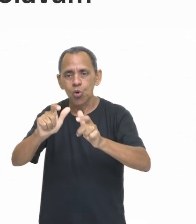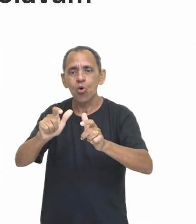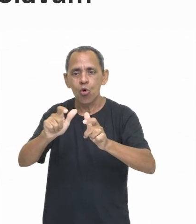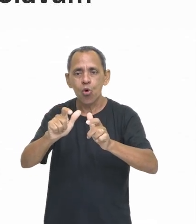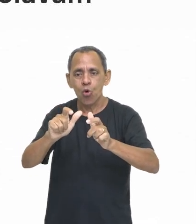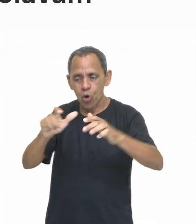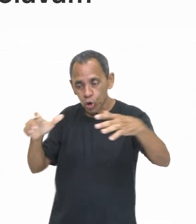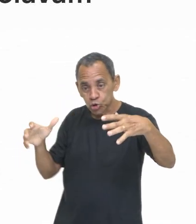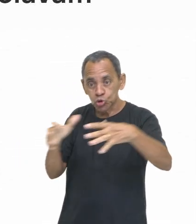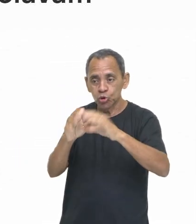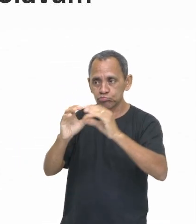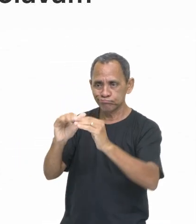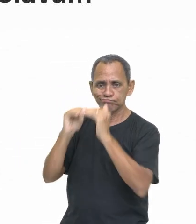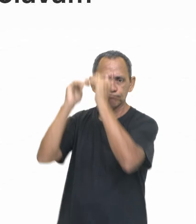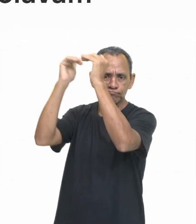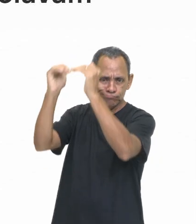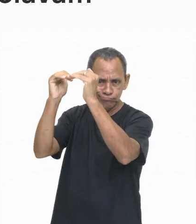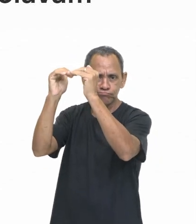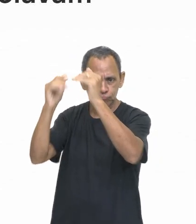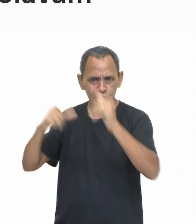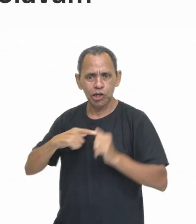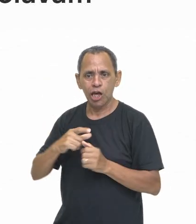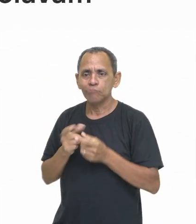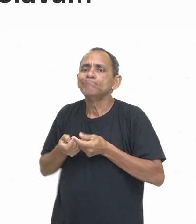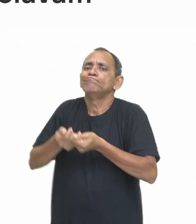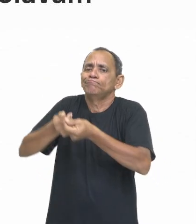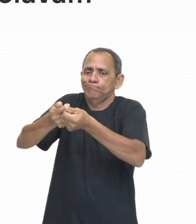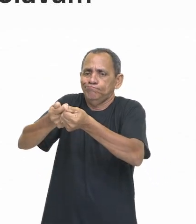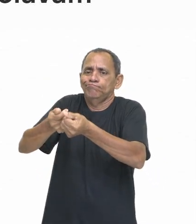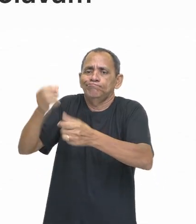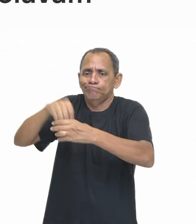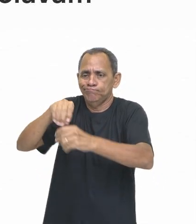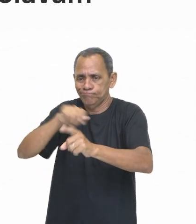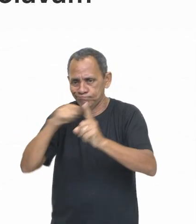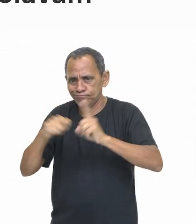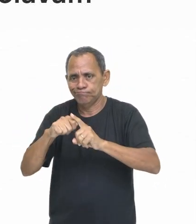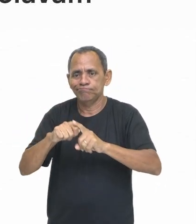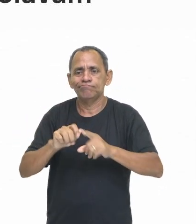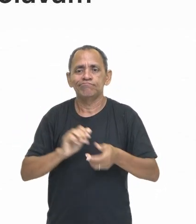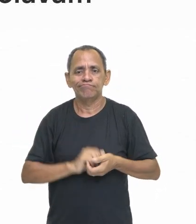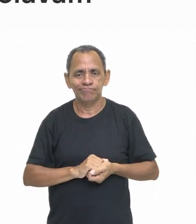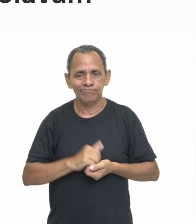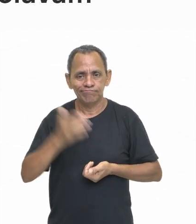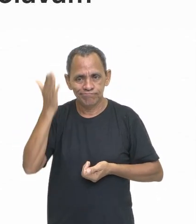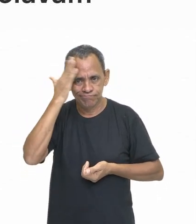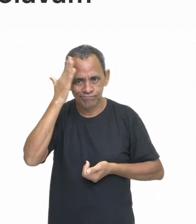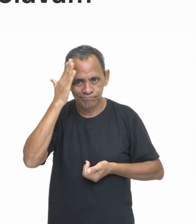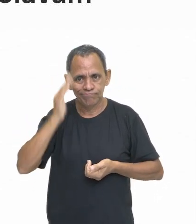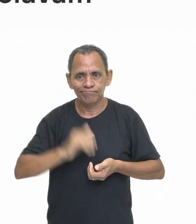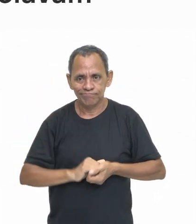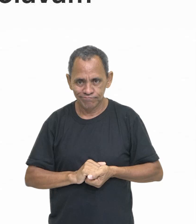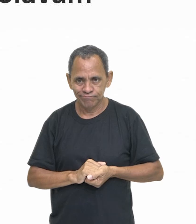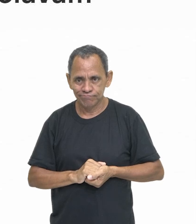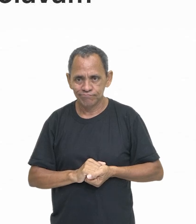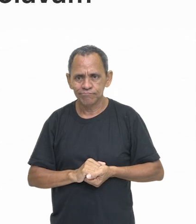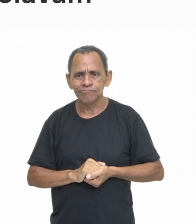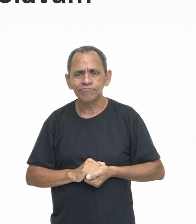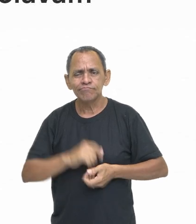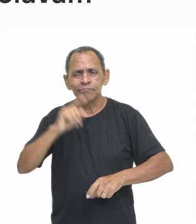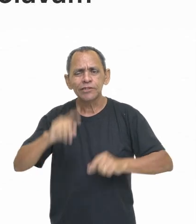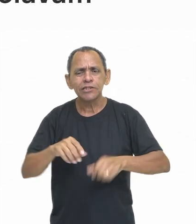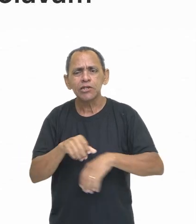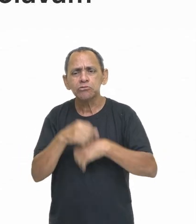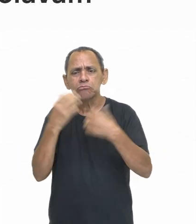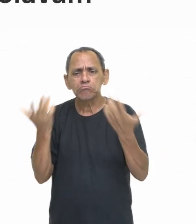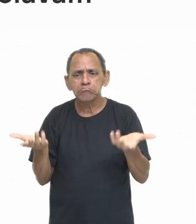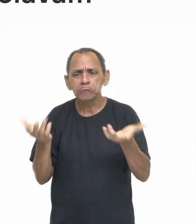que tem muito dinheiro, que é importante dentro da sociedade. Ok? Isso são bens de luxo. E quais são esses bens de luxo? Aí,